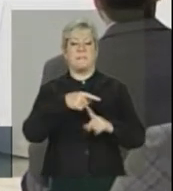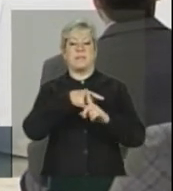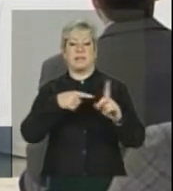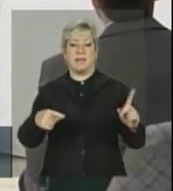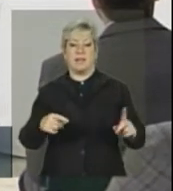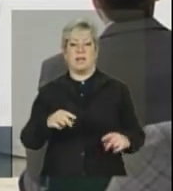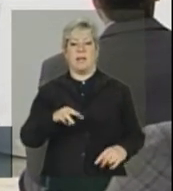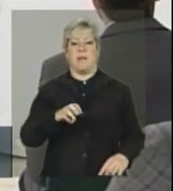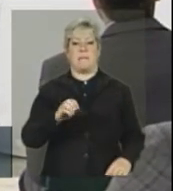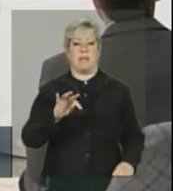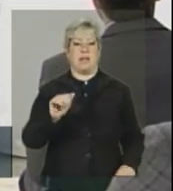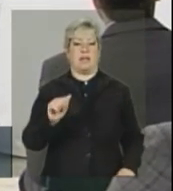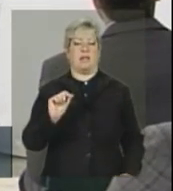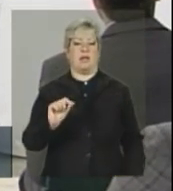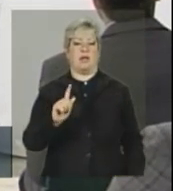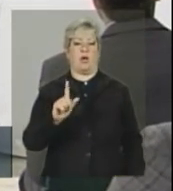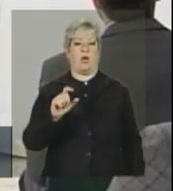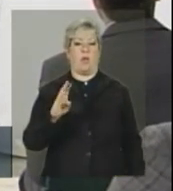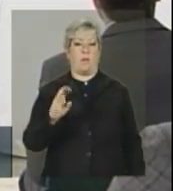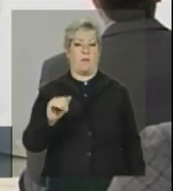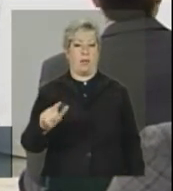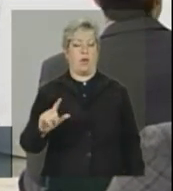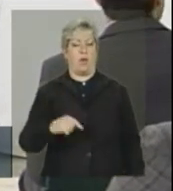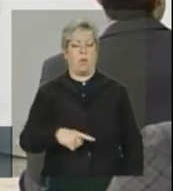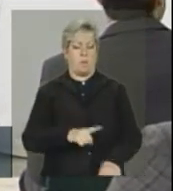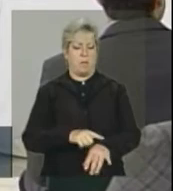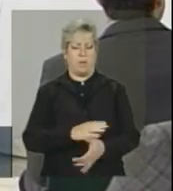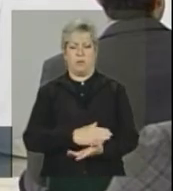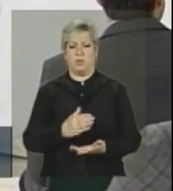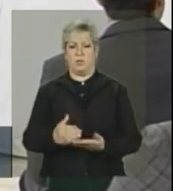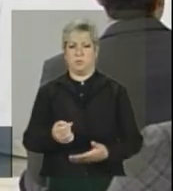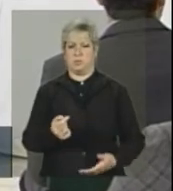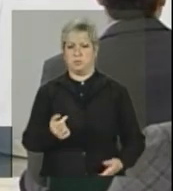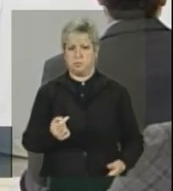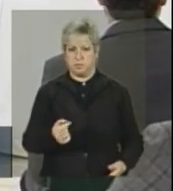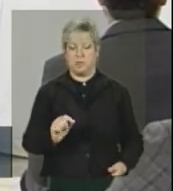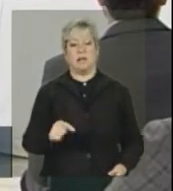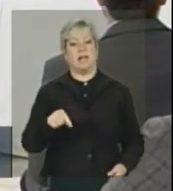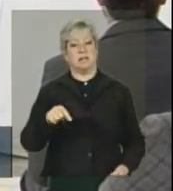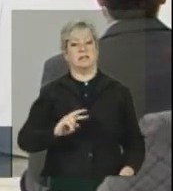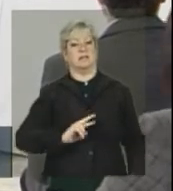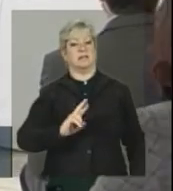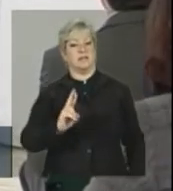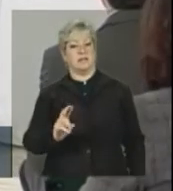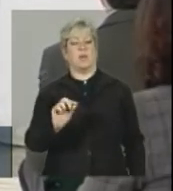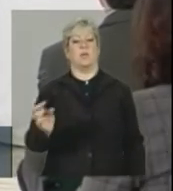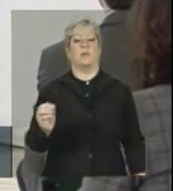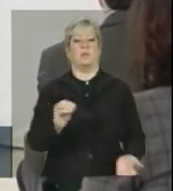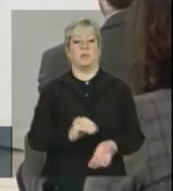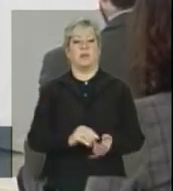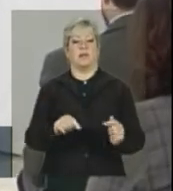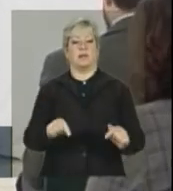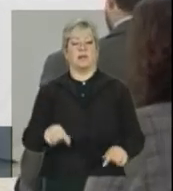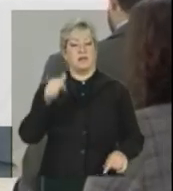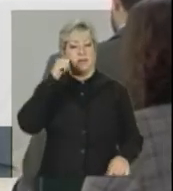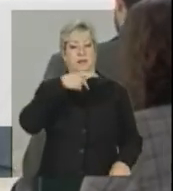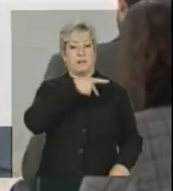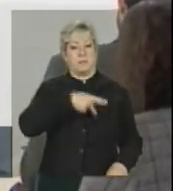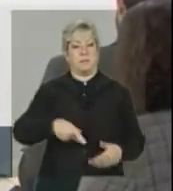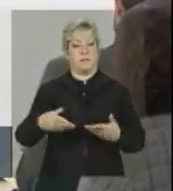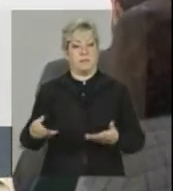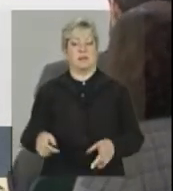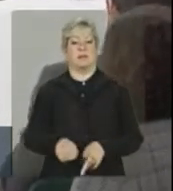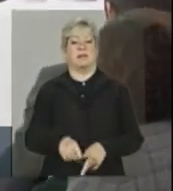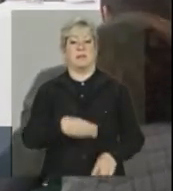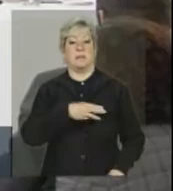global já num período tão curto, eu acho que ele é resultado do que foi colocado aqui pela presidenta, eu acho que